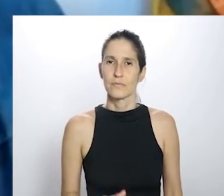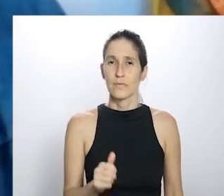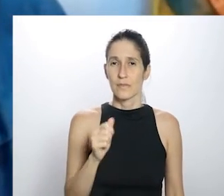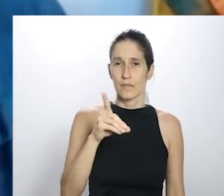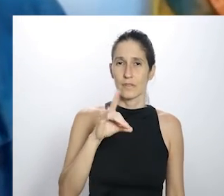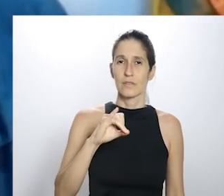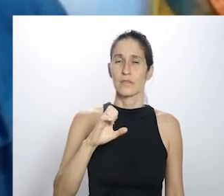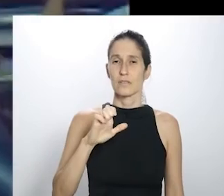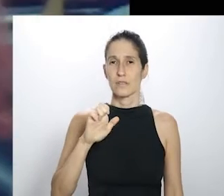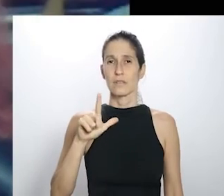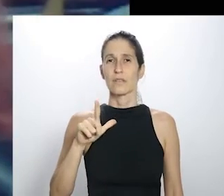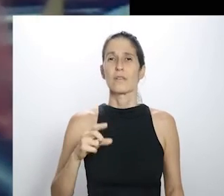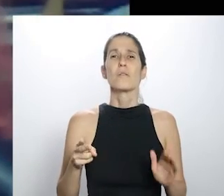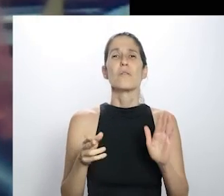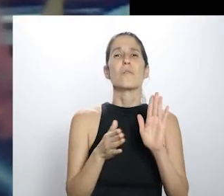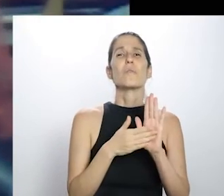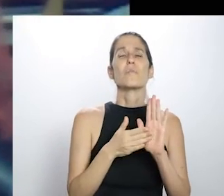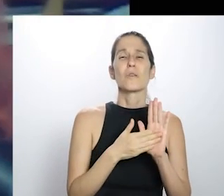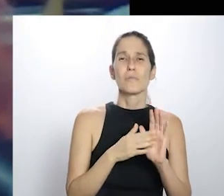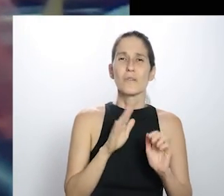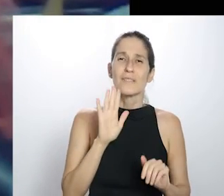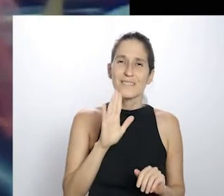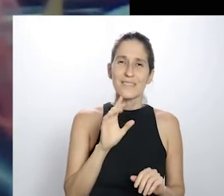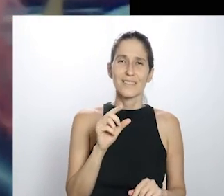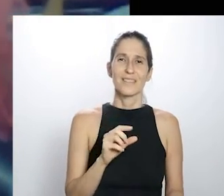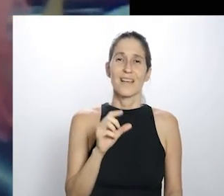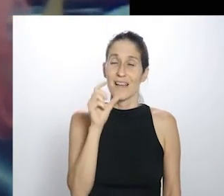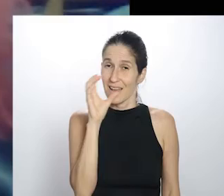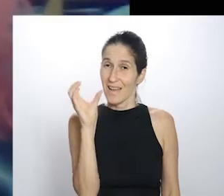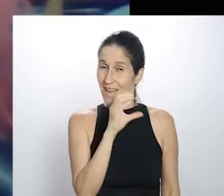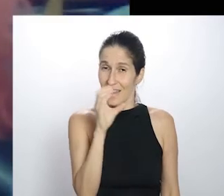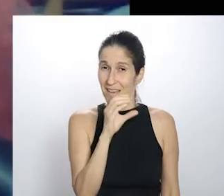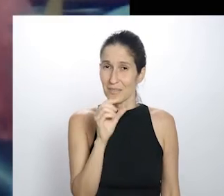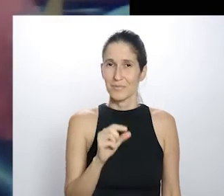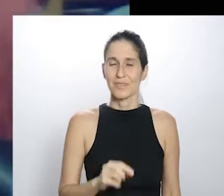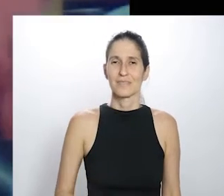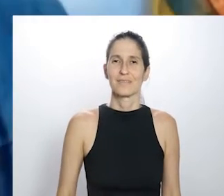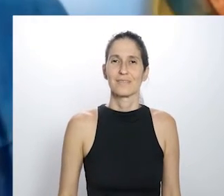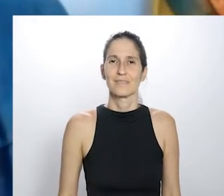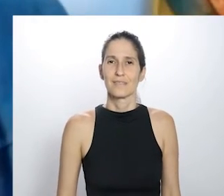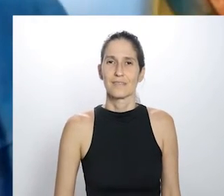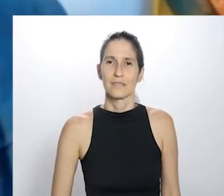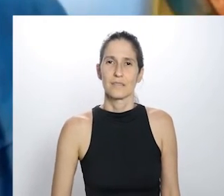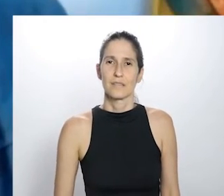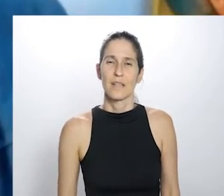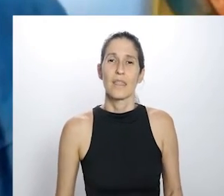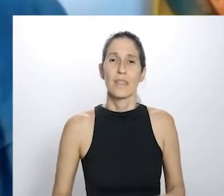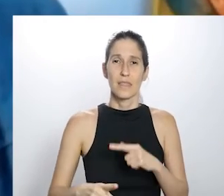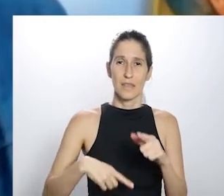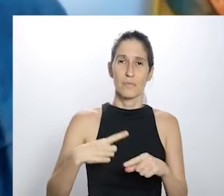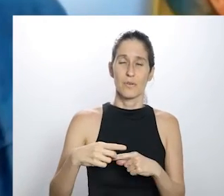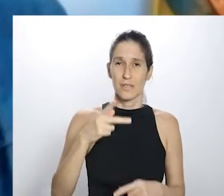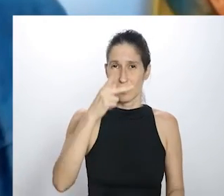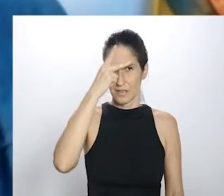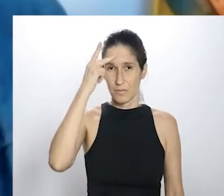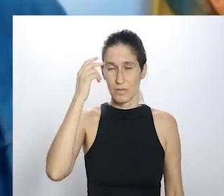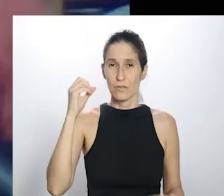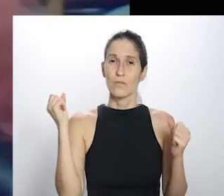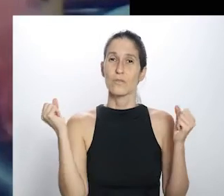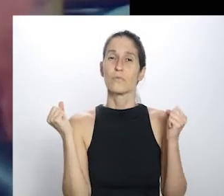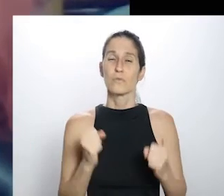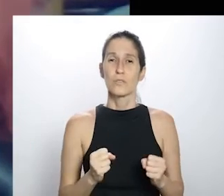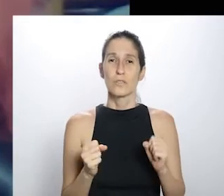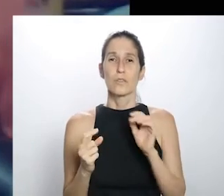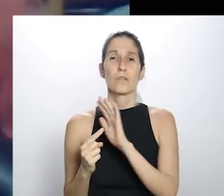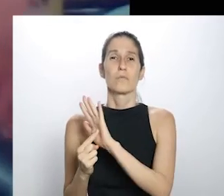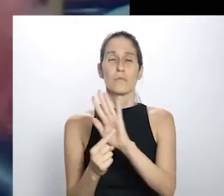maravilha. Deixa eu fazer uma sugestão aqui, meio cortando. A vontade. Eu acho que todo mundo depois podia